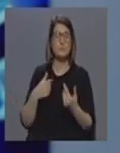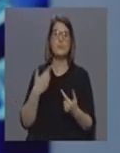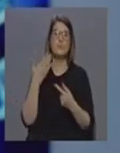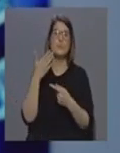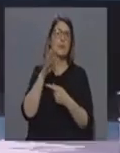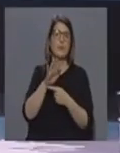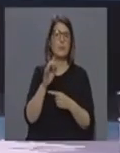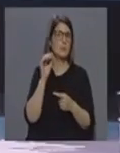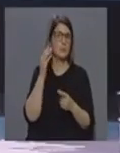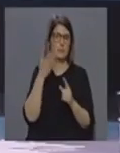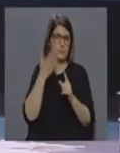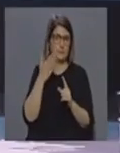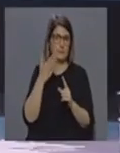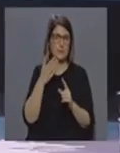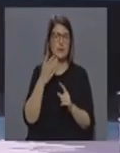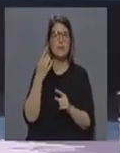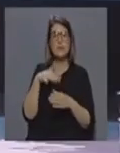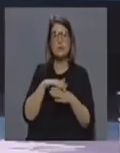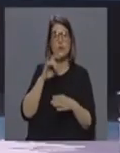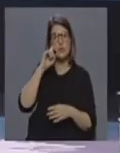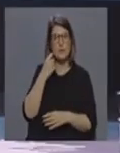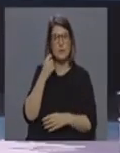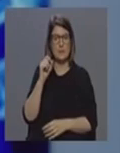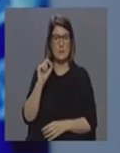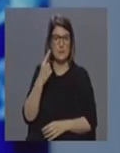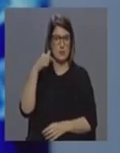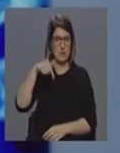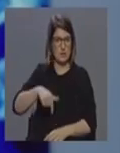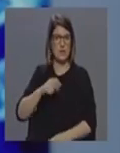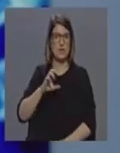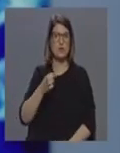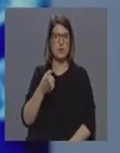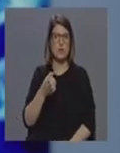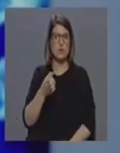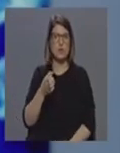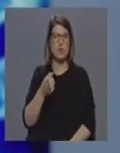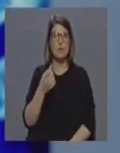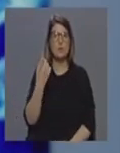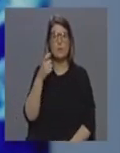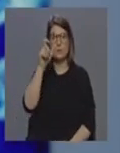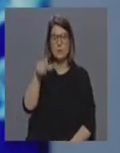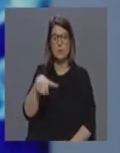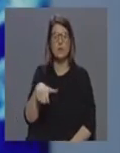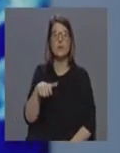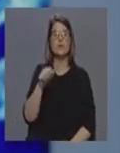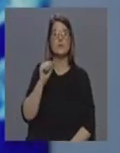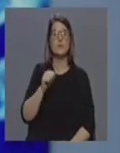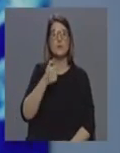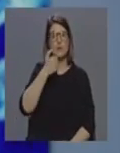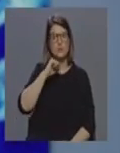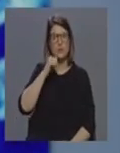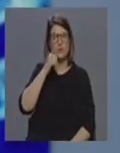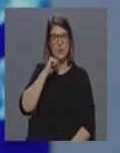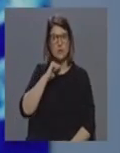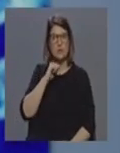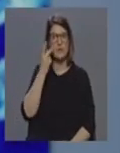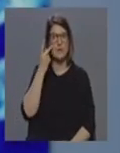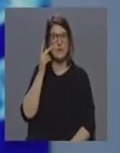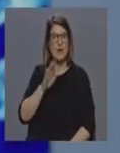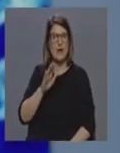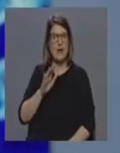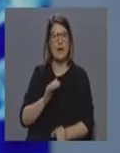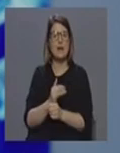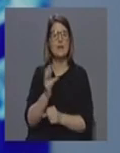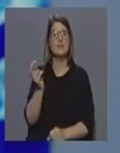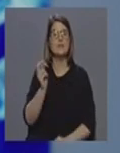concreto. O primeiro caso suspeito que nós estivemos na região, entretanto, de um cidadão açoriano, e, entretanto, residente na Ilha